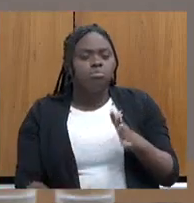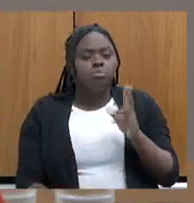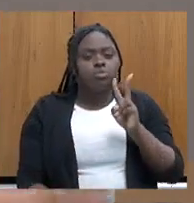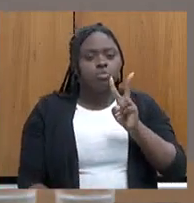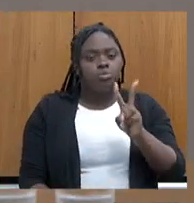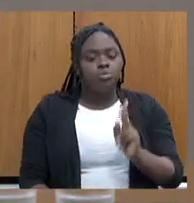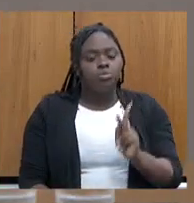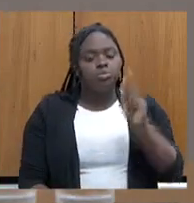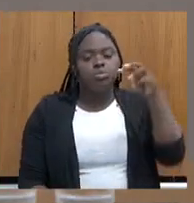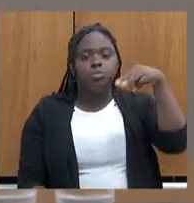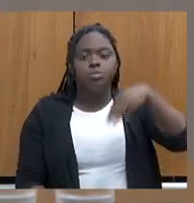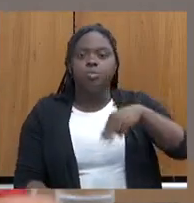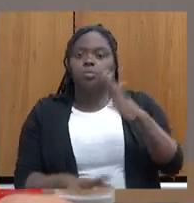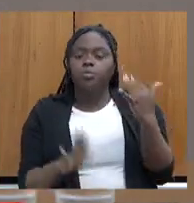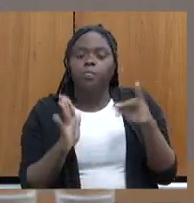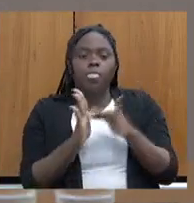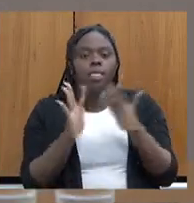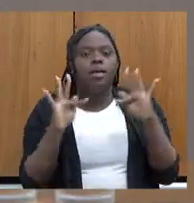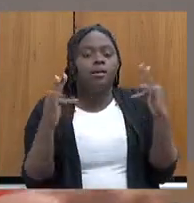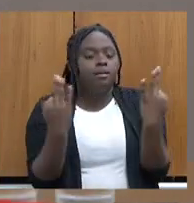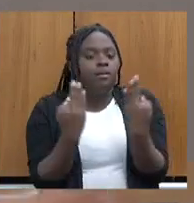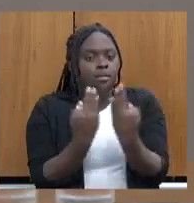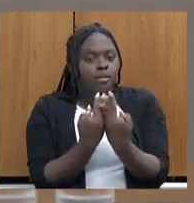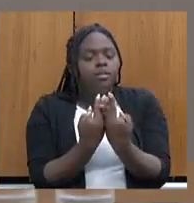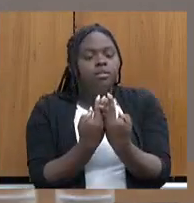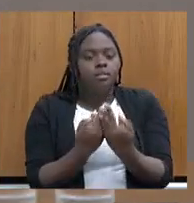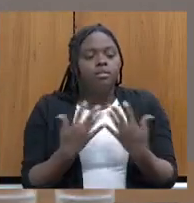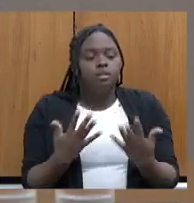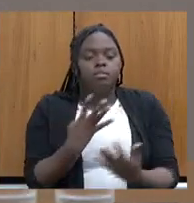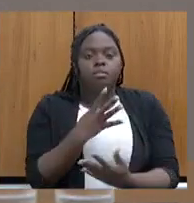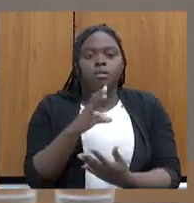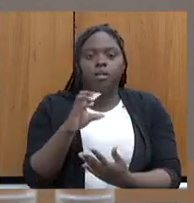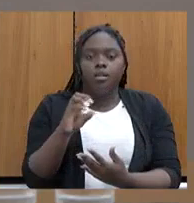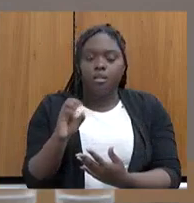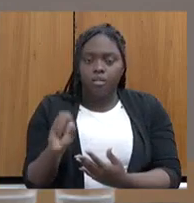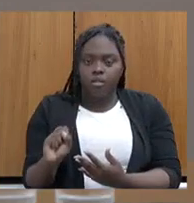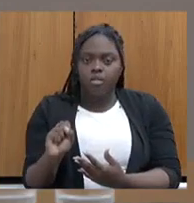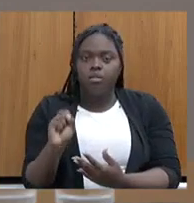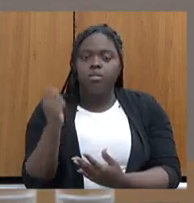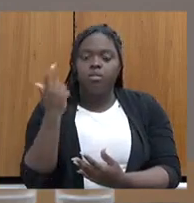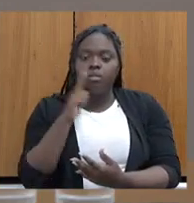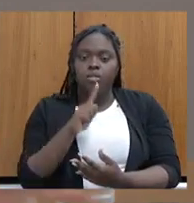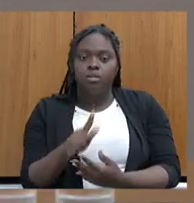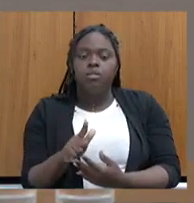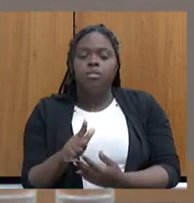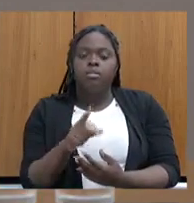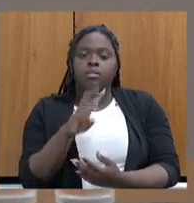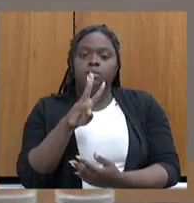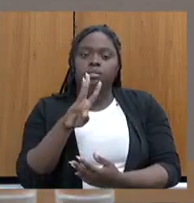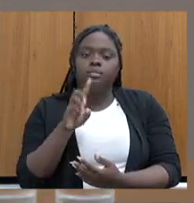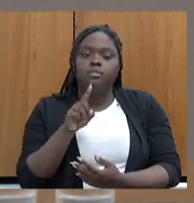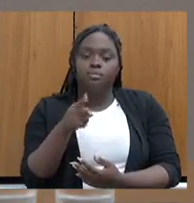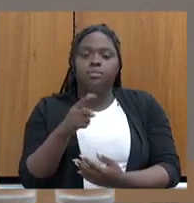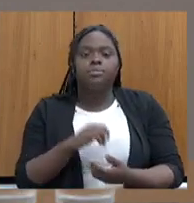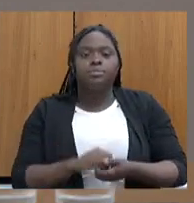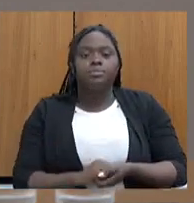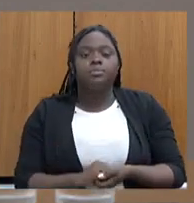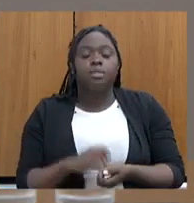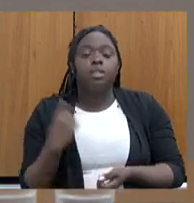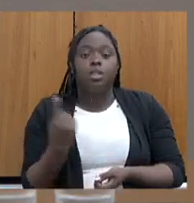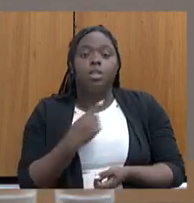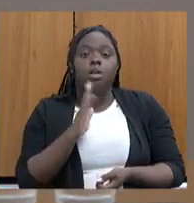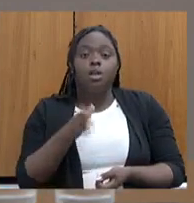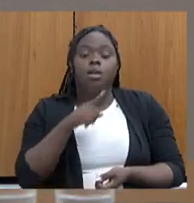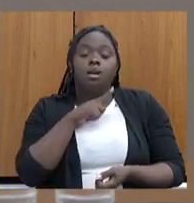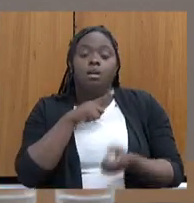todas essas famílias. Então, desses 48, a gente conseguiu atender 3 mil. Nós já temos contratados,